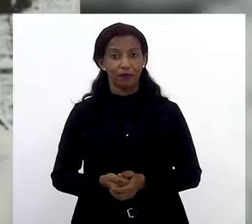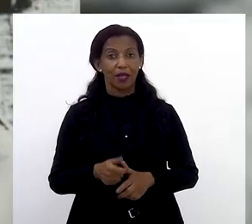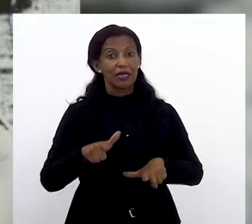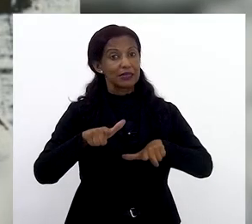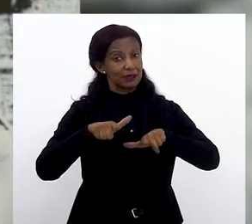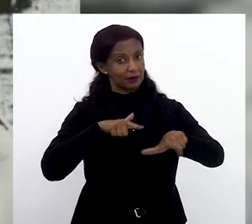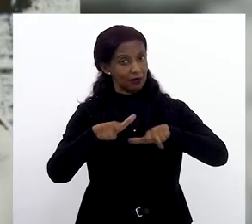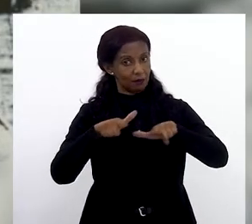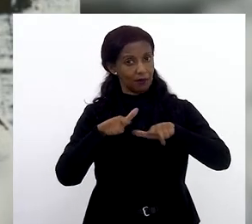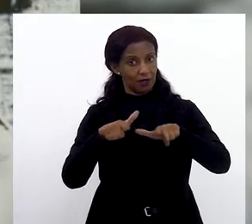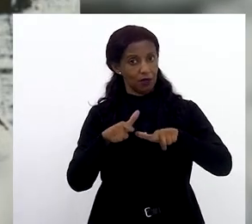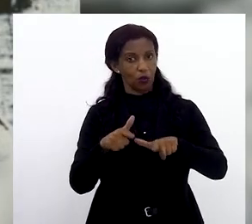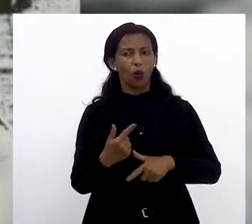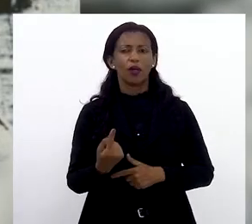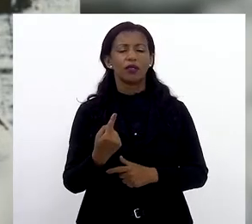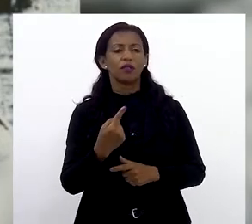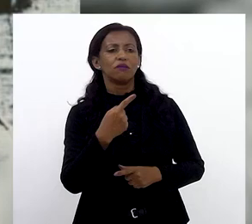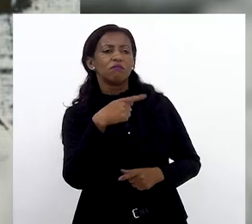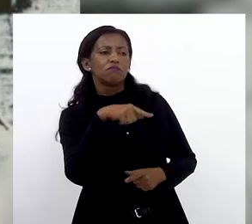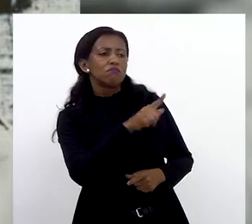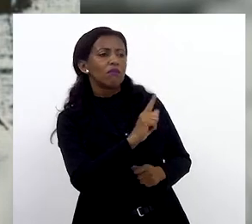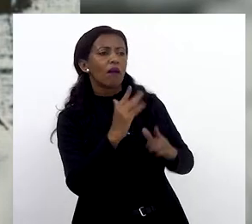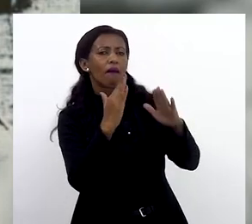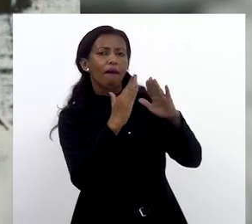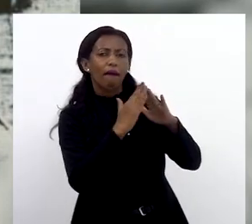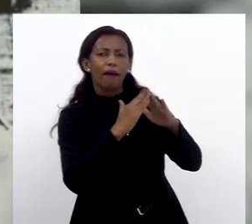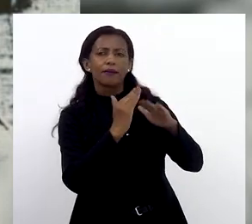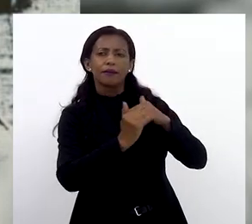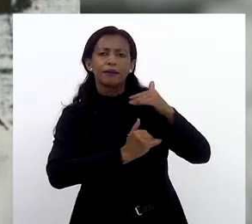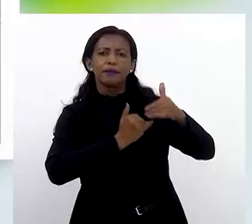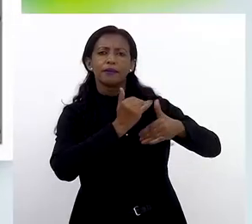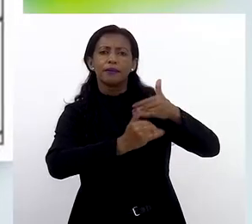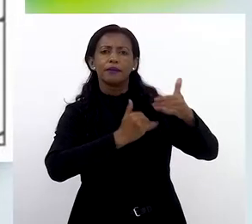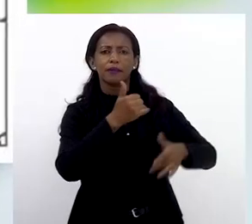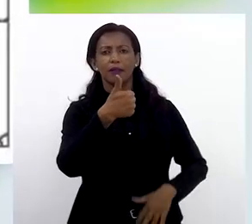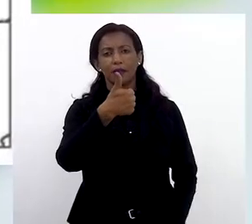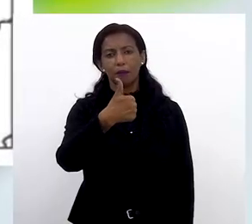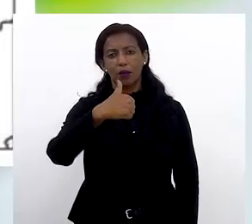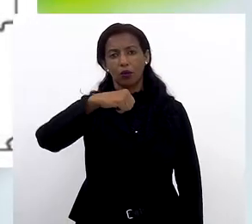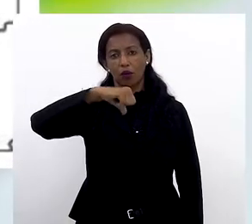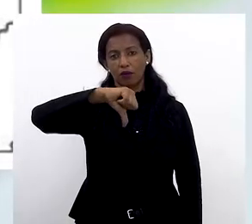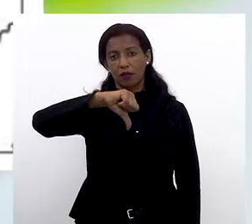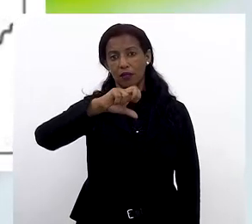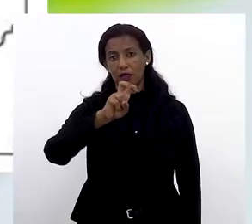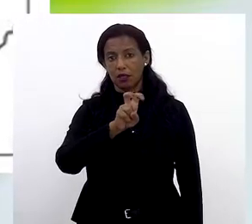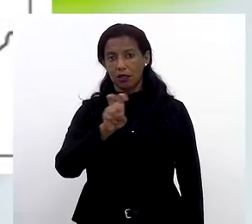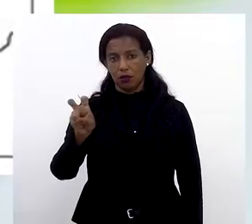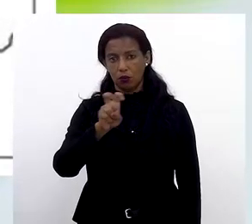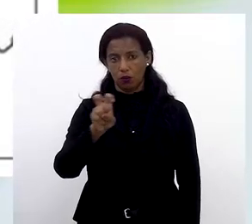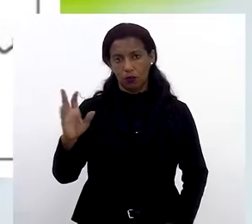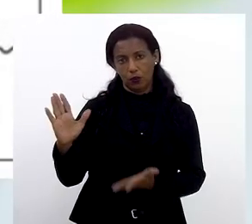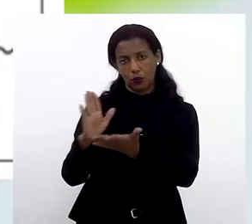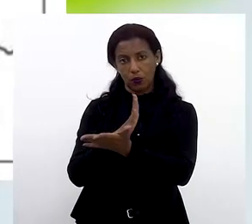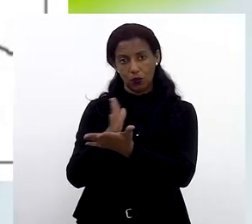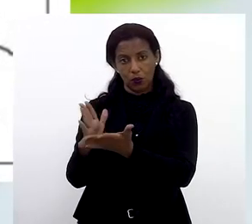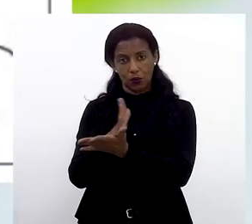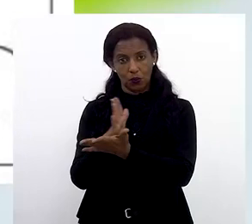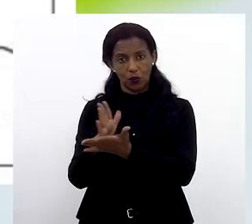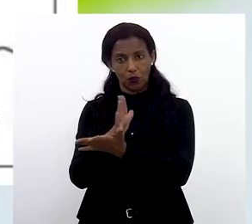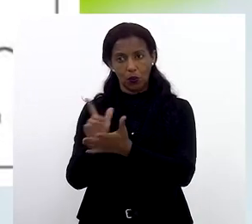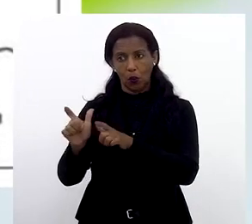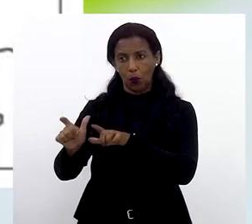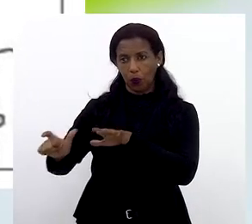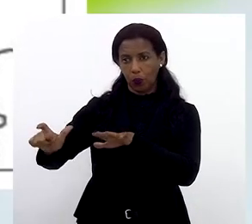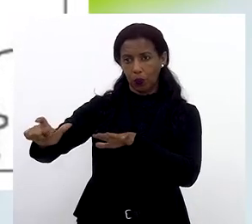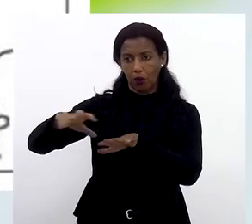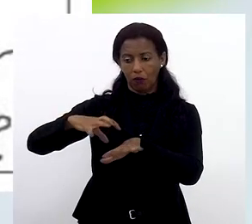Funcionários ocuparam áreas residenciais que aí se desenvolveram. Em 1955, alguns distritos foram